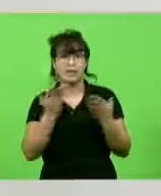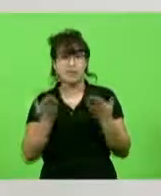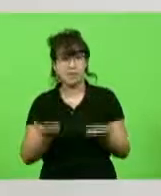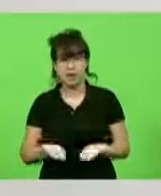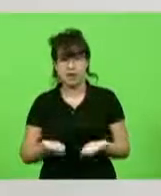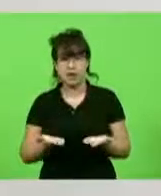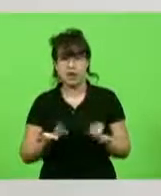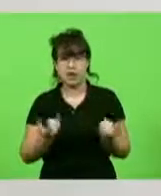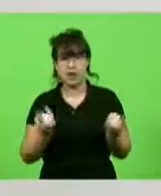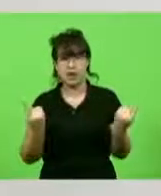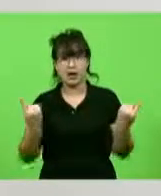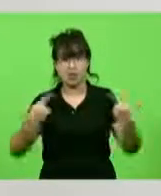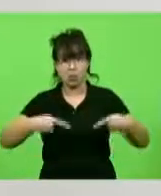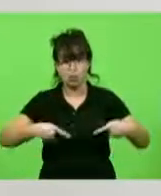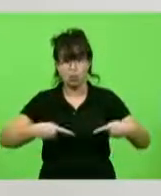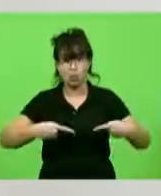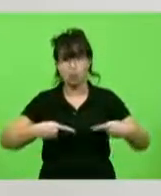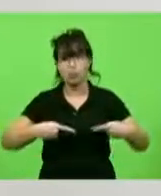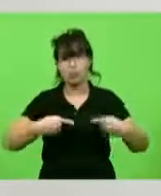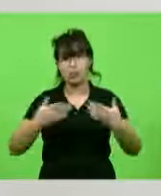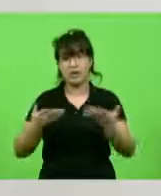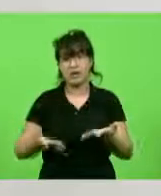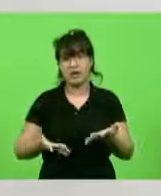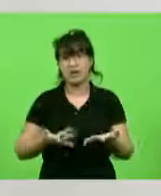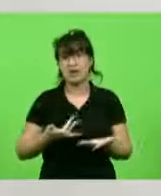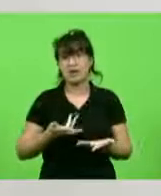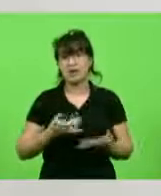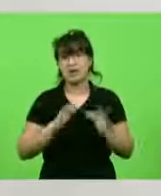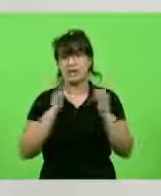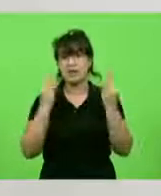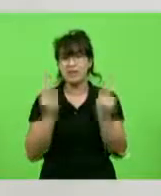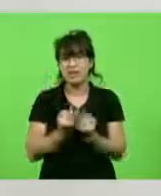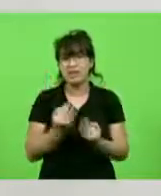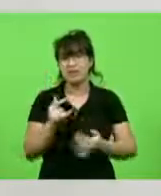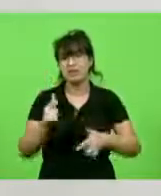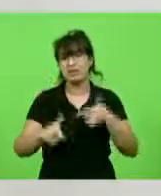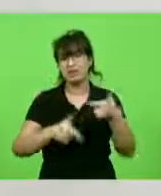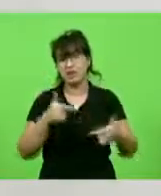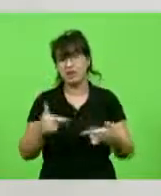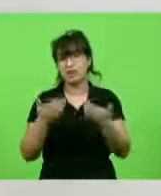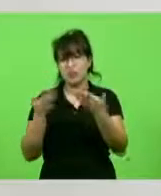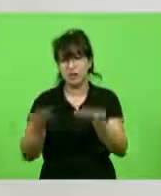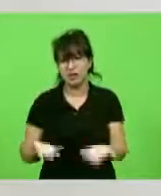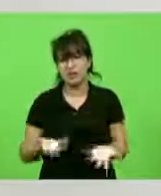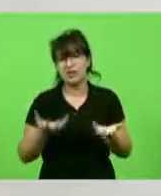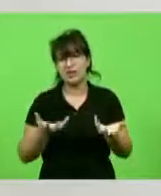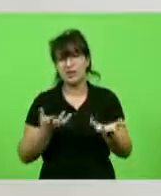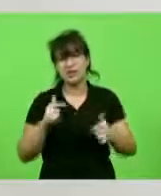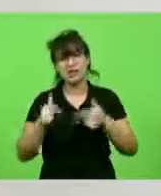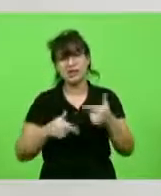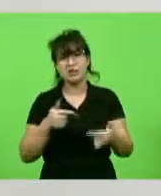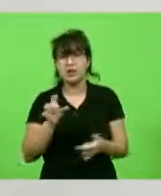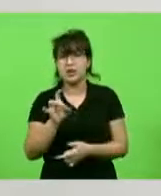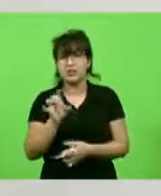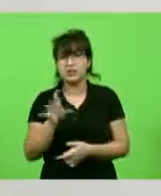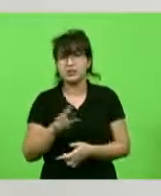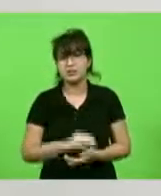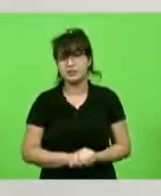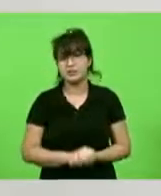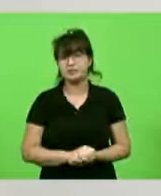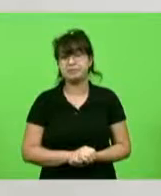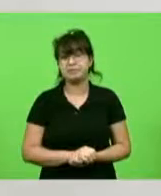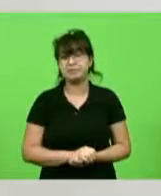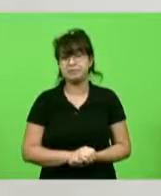confrontar com o pai de família, confrontar com o trabalhador que nada mais quer do que levar o sustento para a sua casa. Obviamente que isso aí reflete,